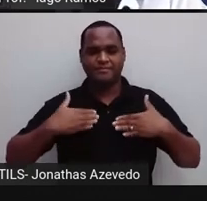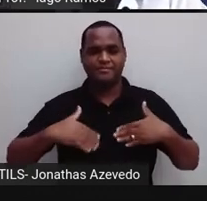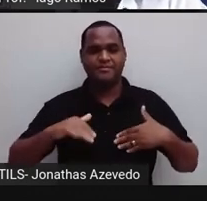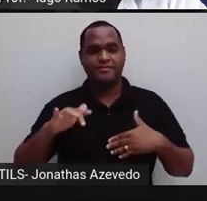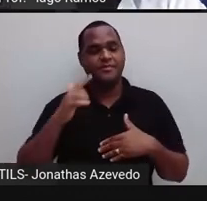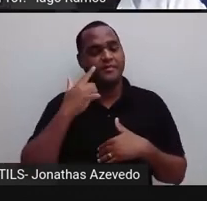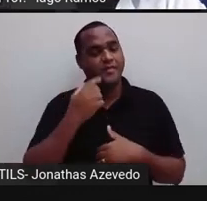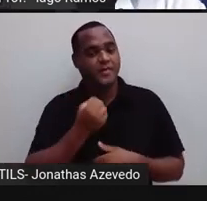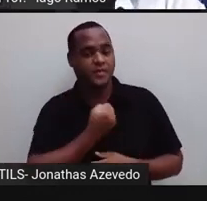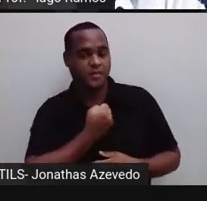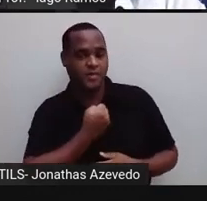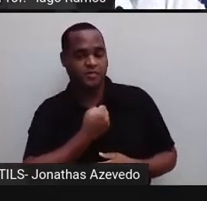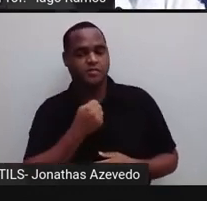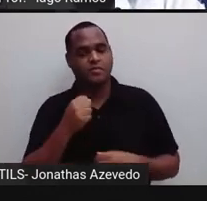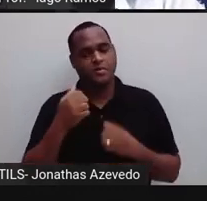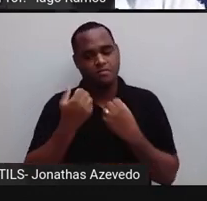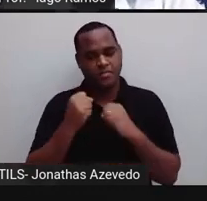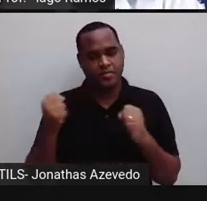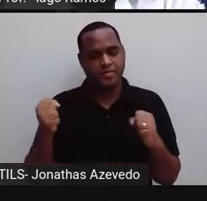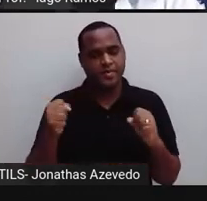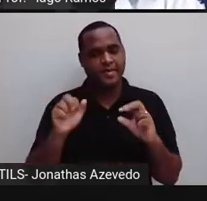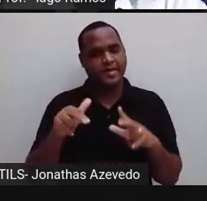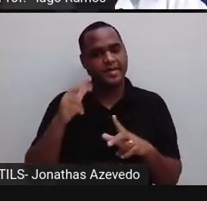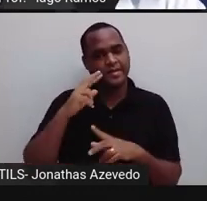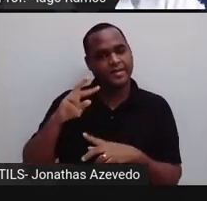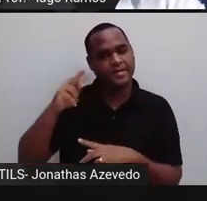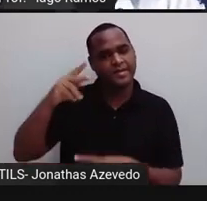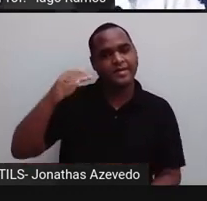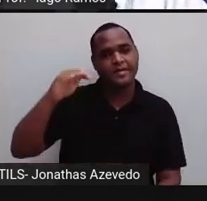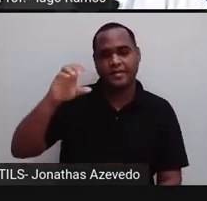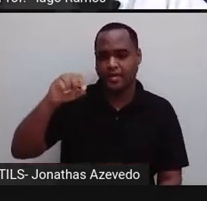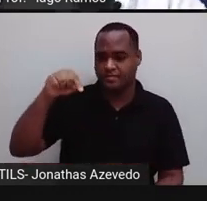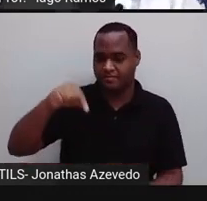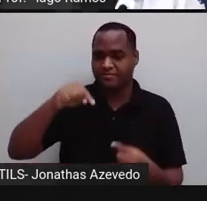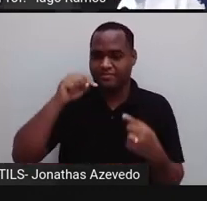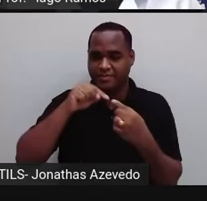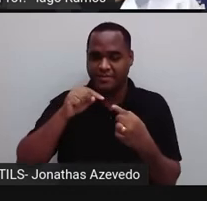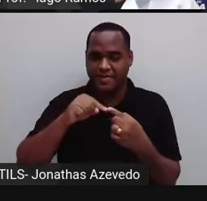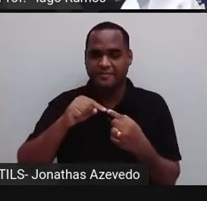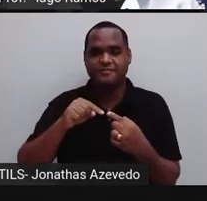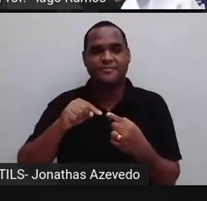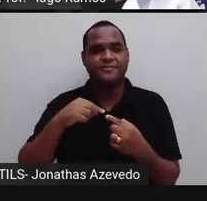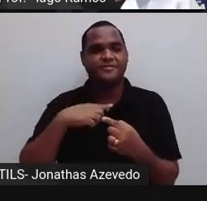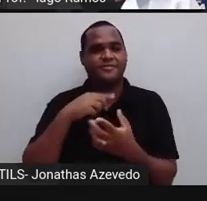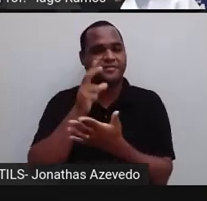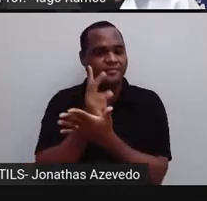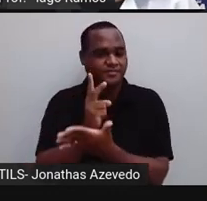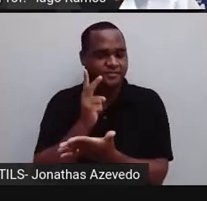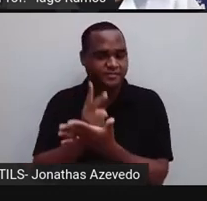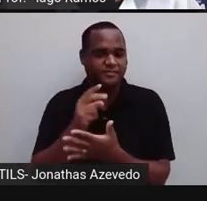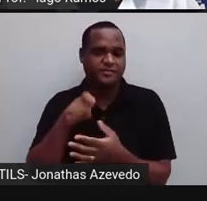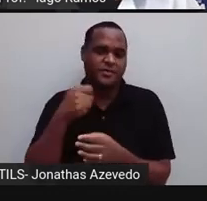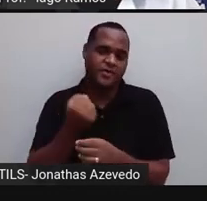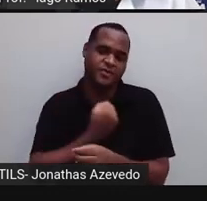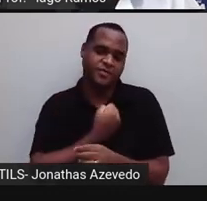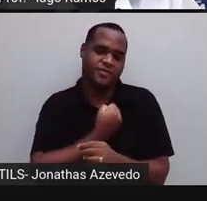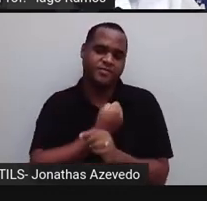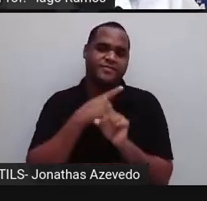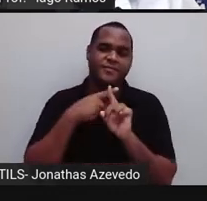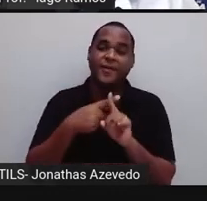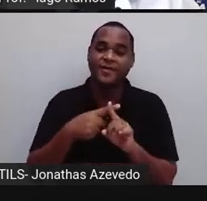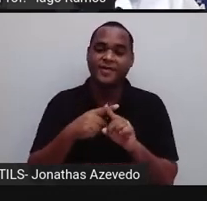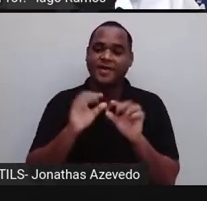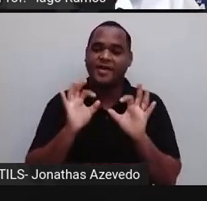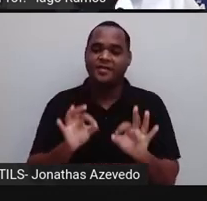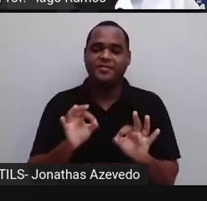de números grandes e o expoente da potência de 10, nesse caso, sempre será um número positivo. E